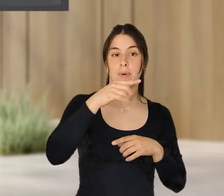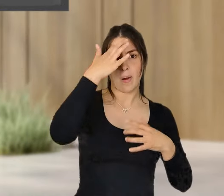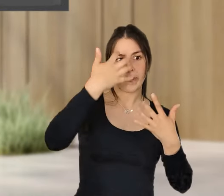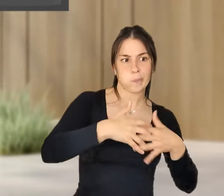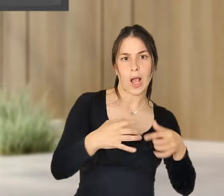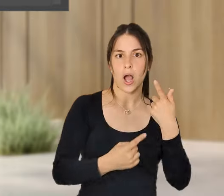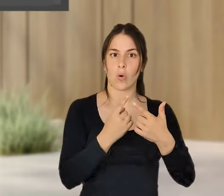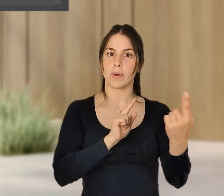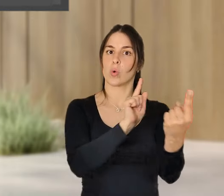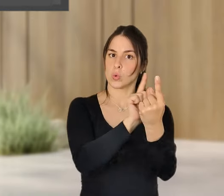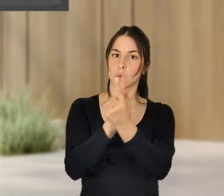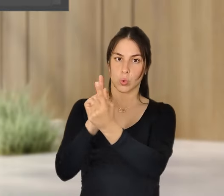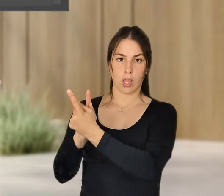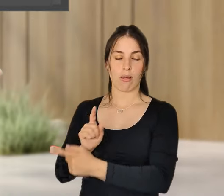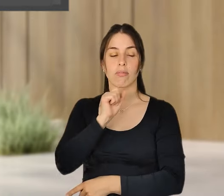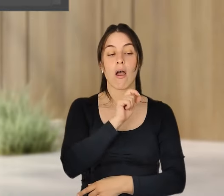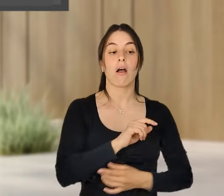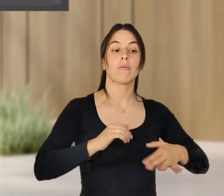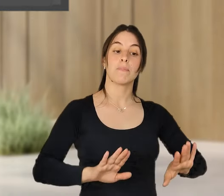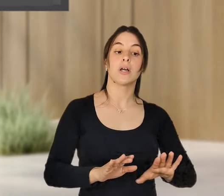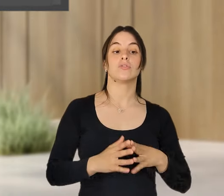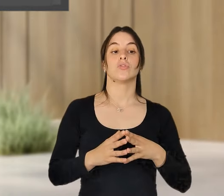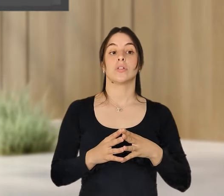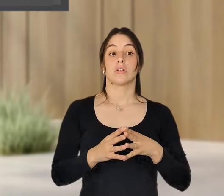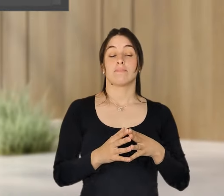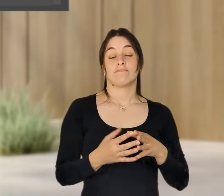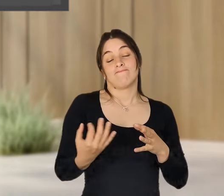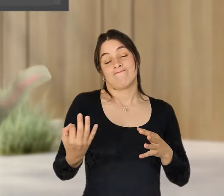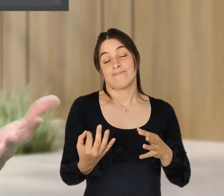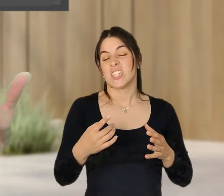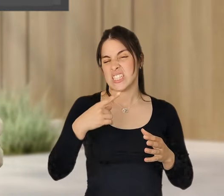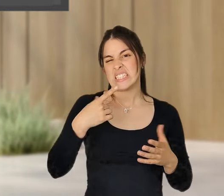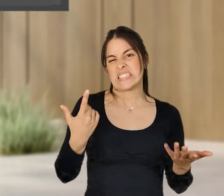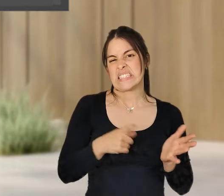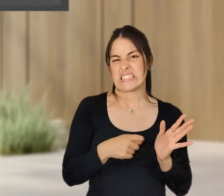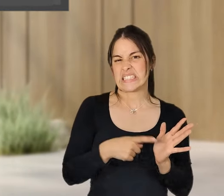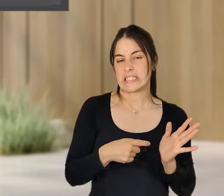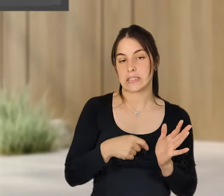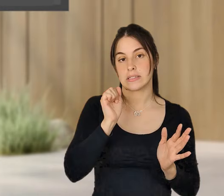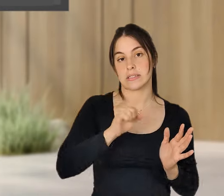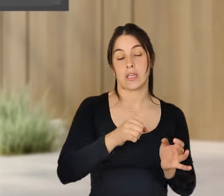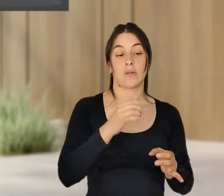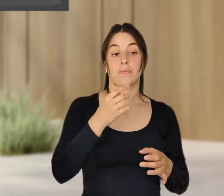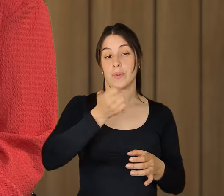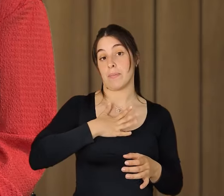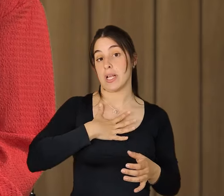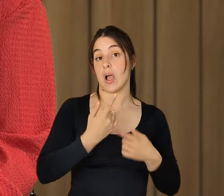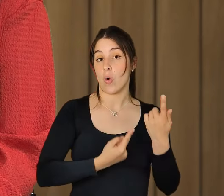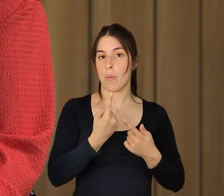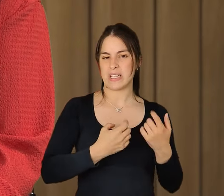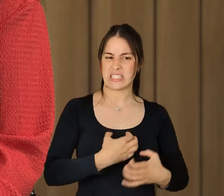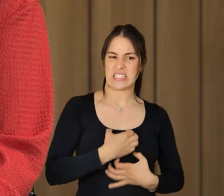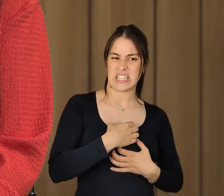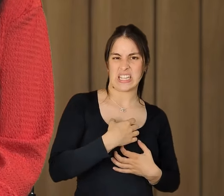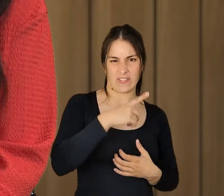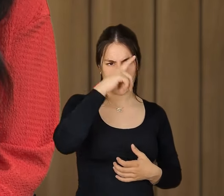outras formas, mas de facto é um exercício que é exigente, é difícil para as empresas. E às vezes sentem-se perdidas,